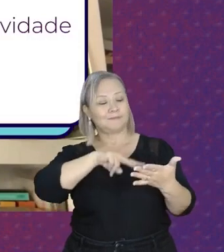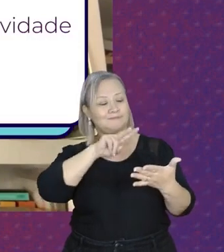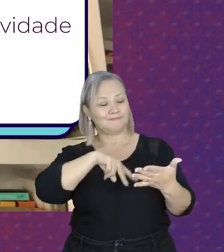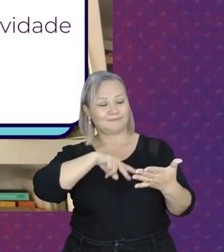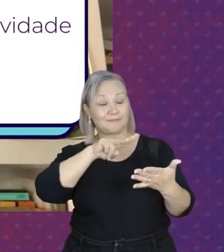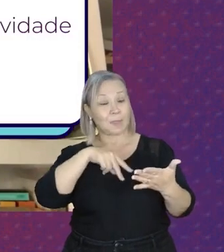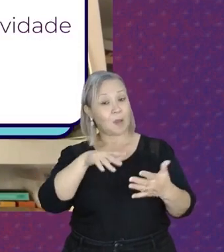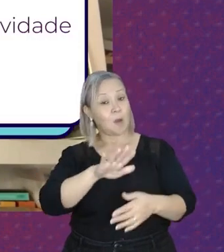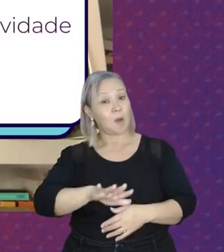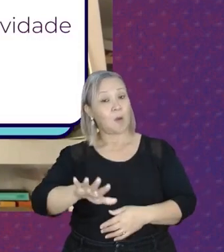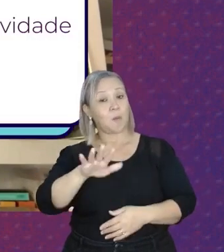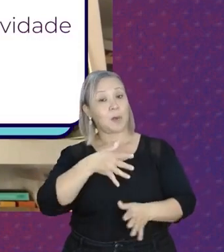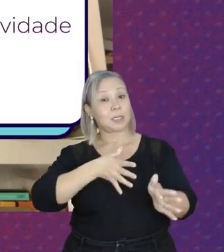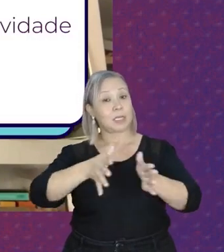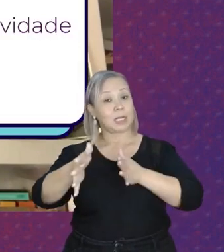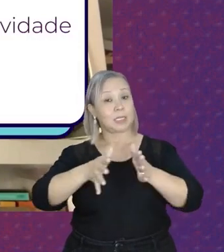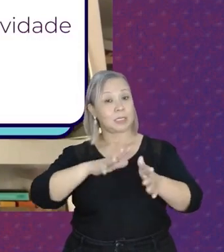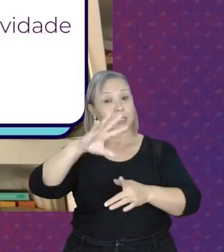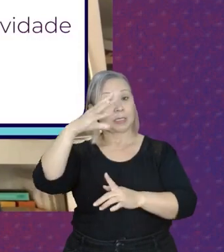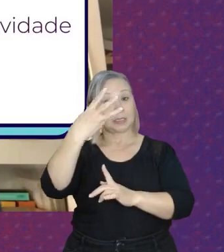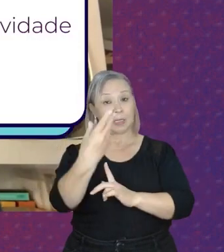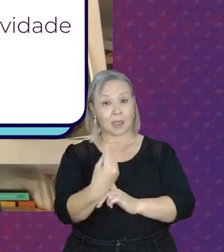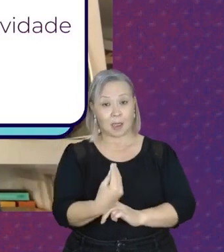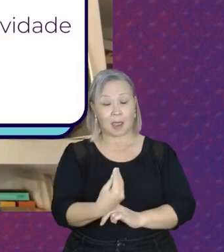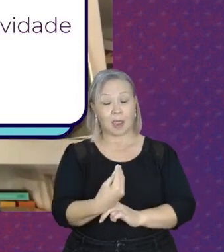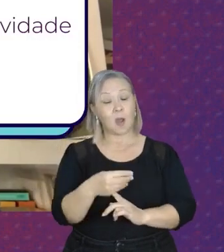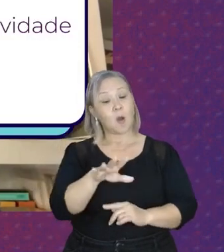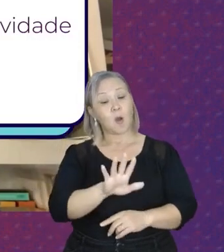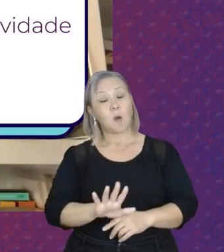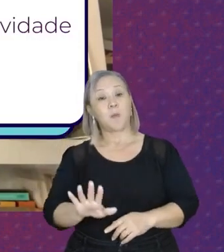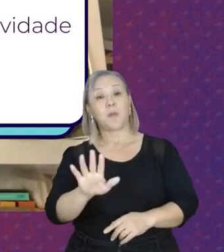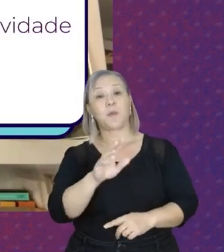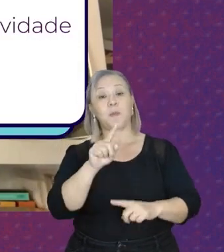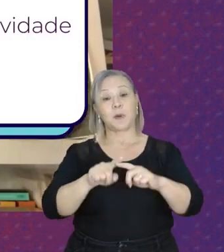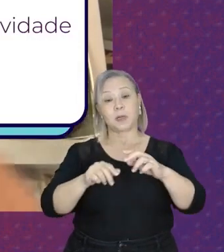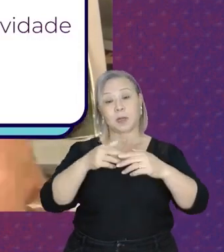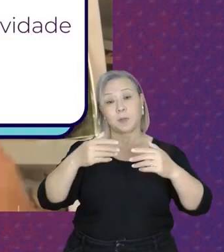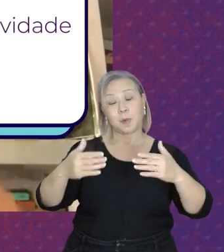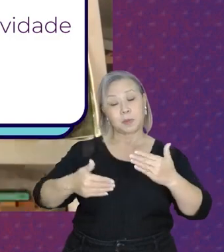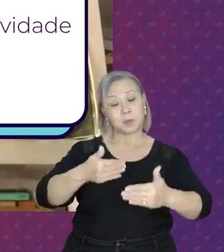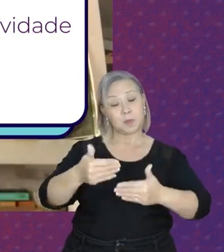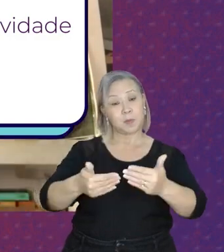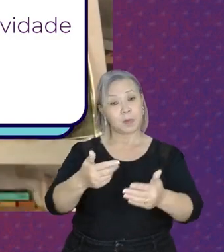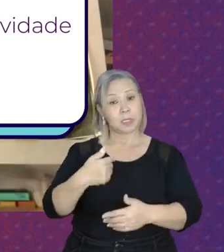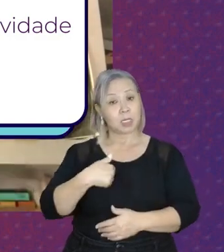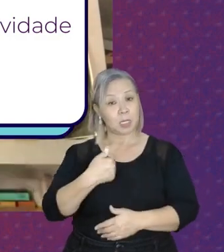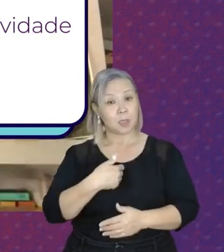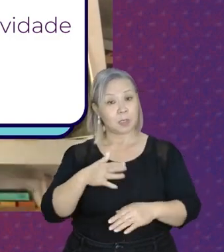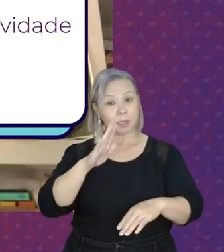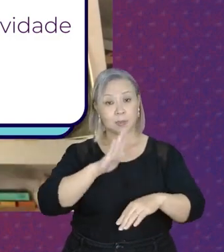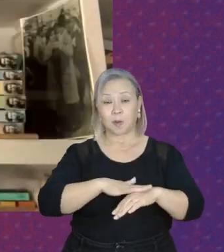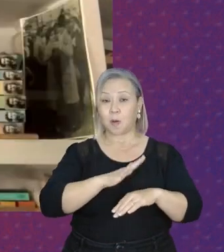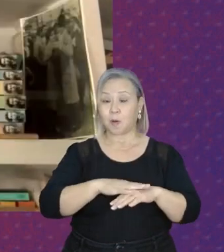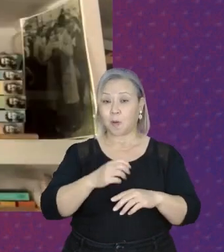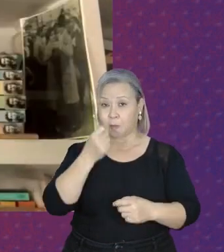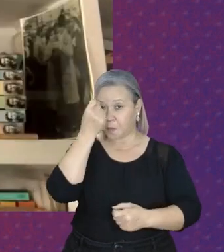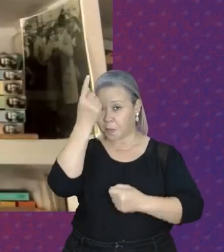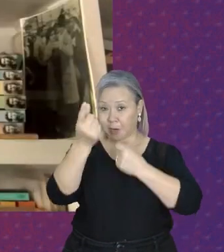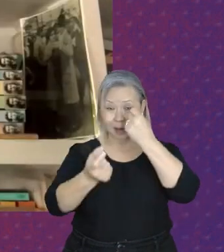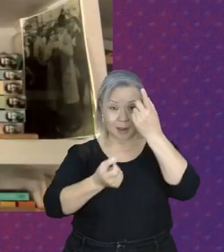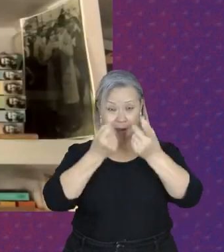seja por meio do acesso à arte, seja por meio da produção e do desenvolvimento da nossa própria criatividade,